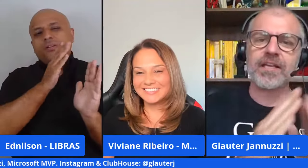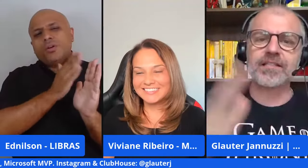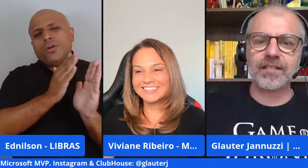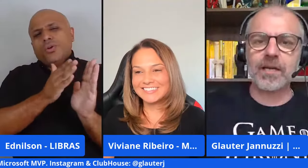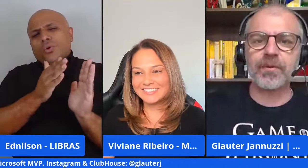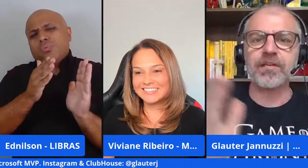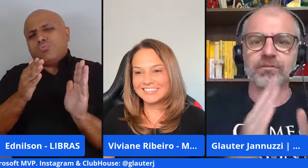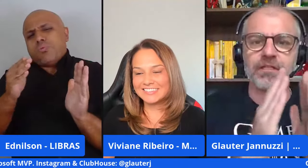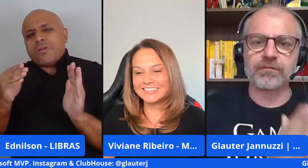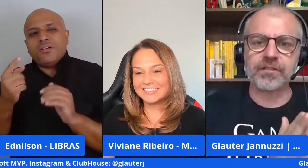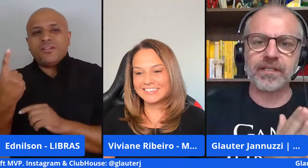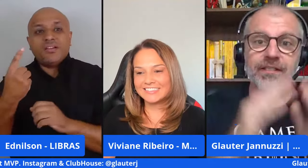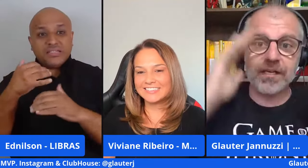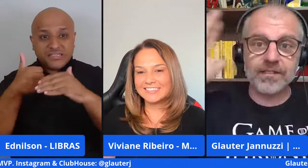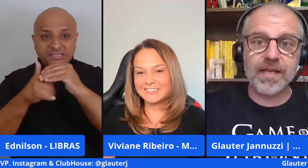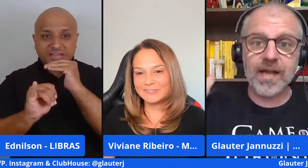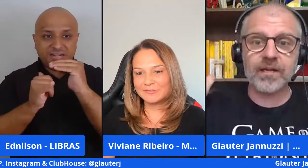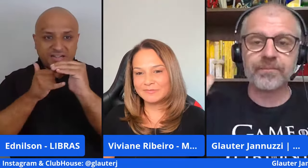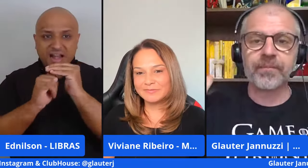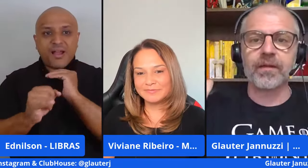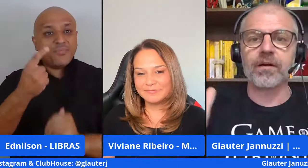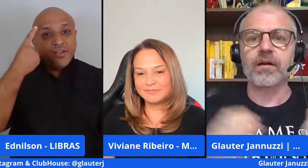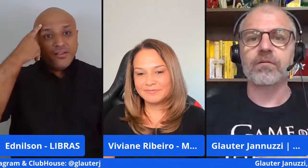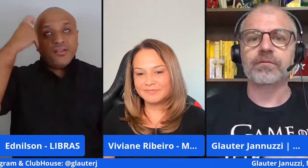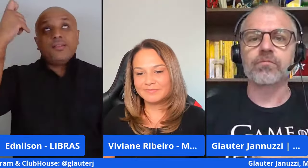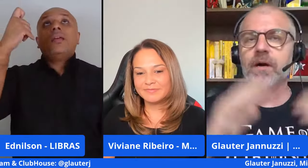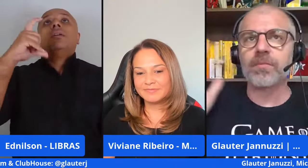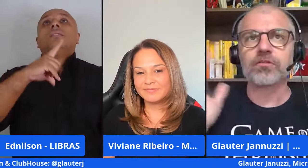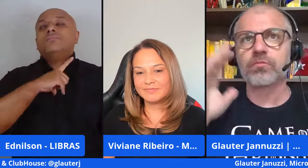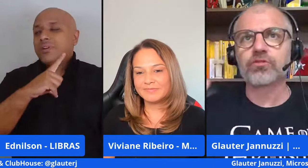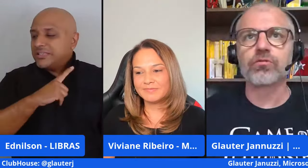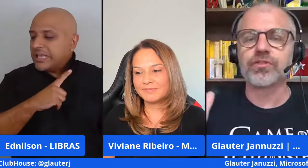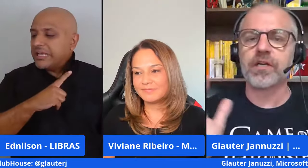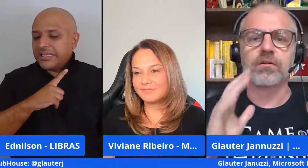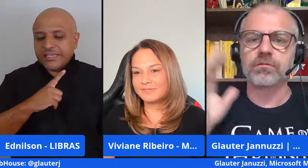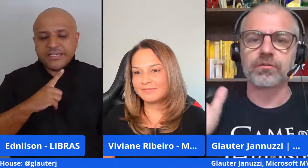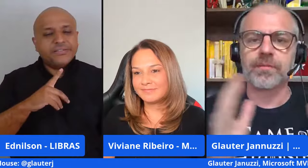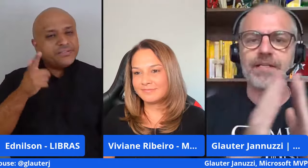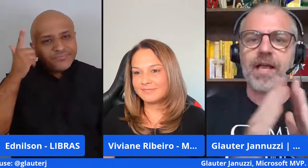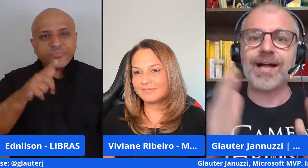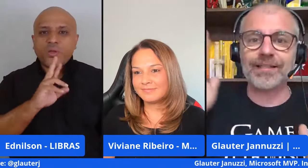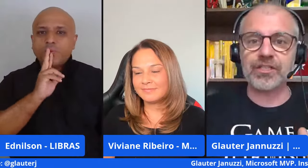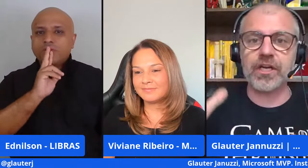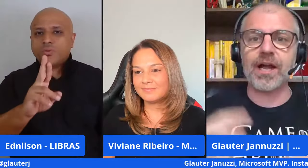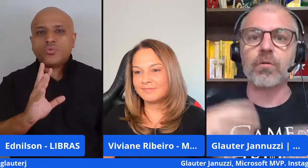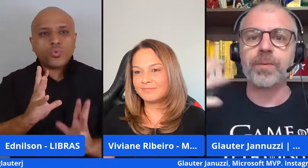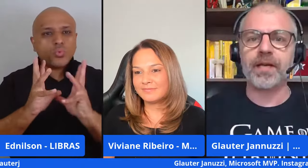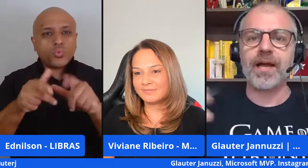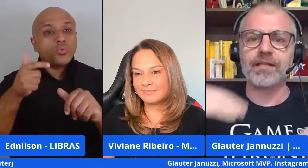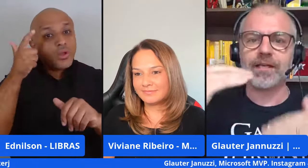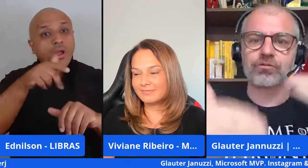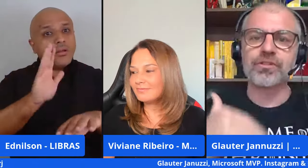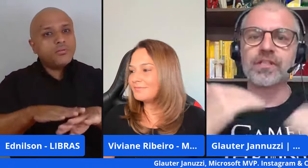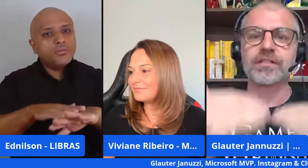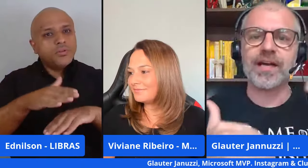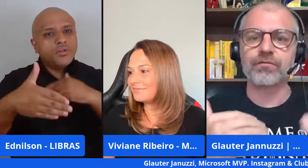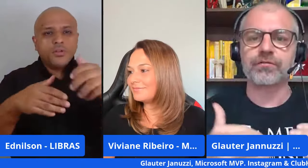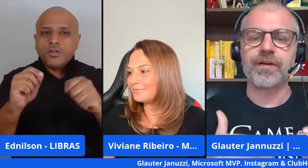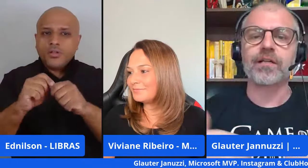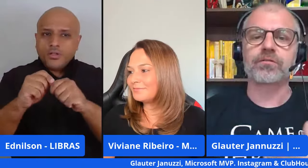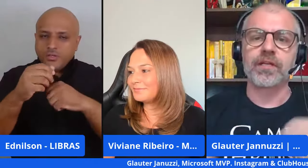chegar e a startup é isso de você idealizar ter uma solução e tudo mais até chegar a operar e estar